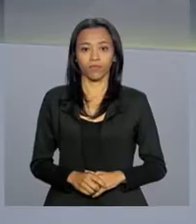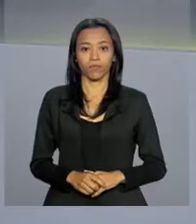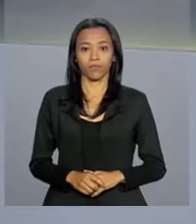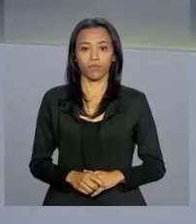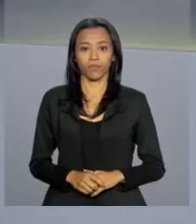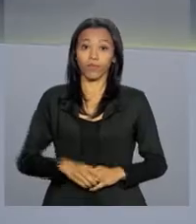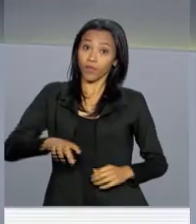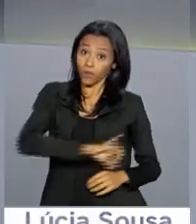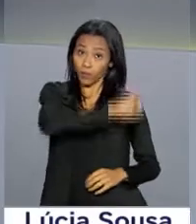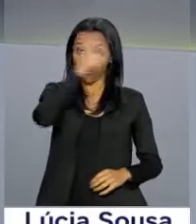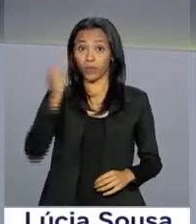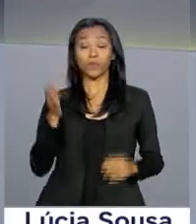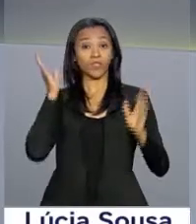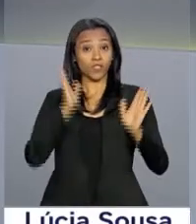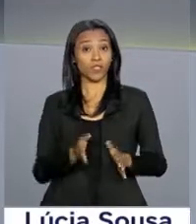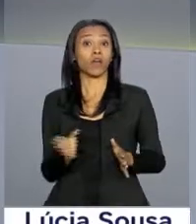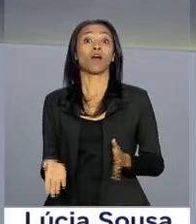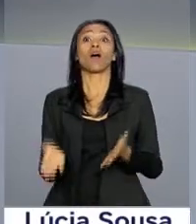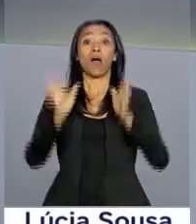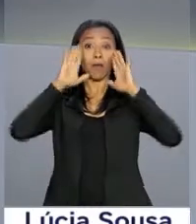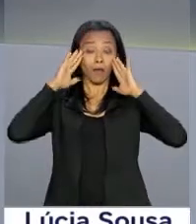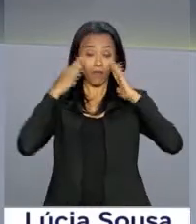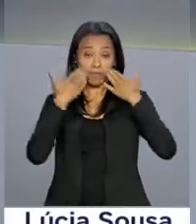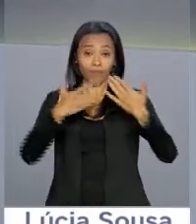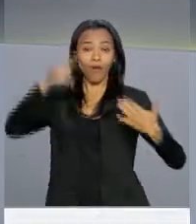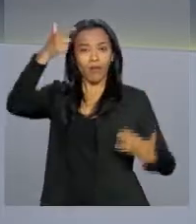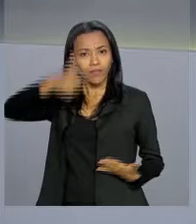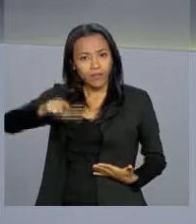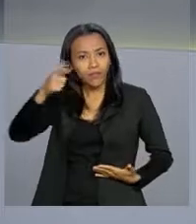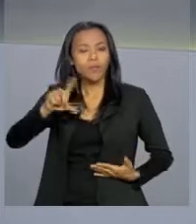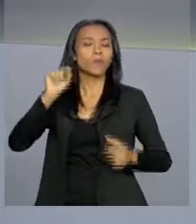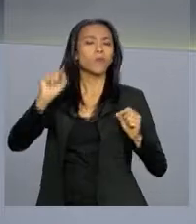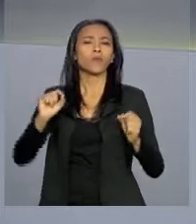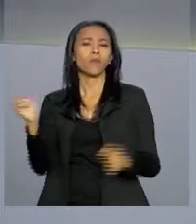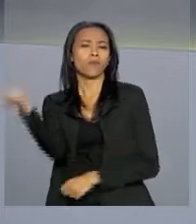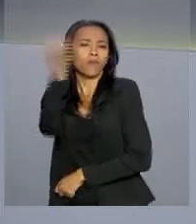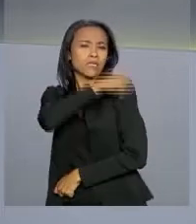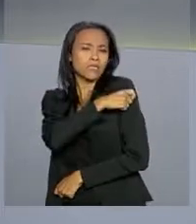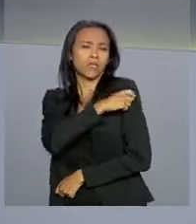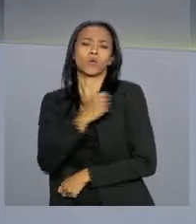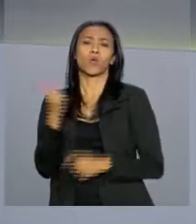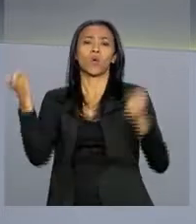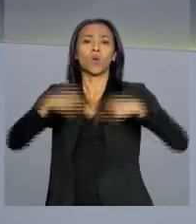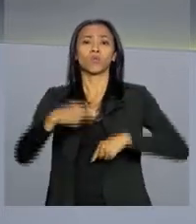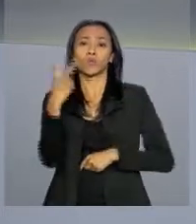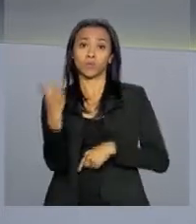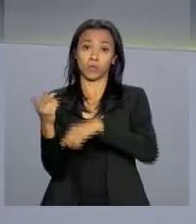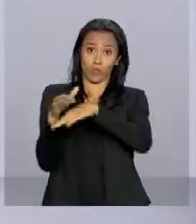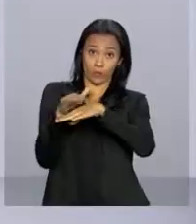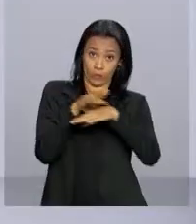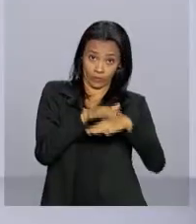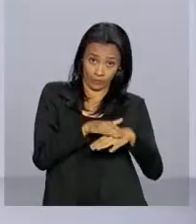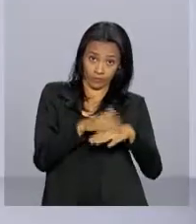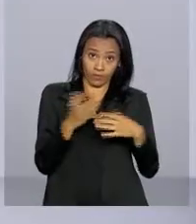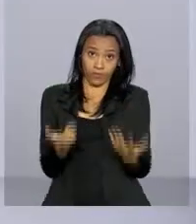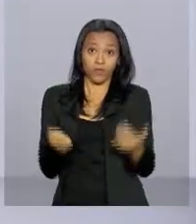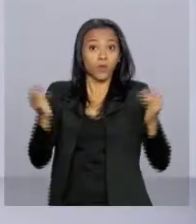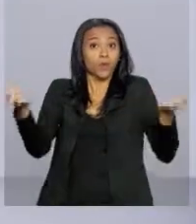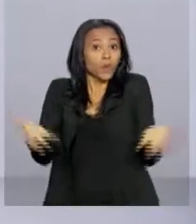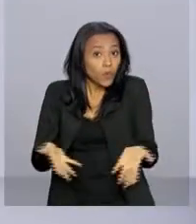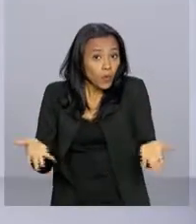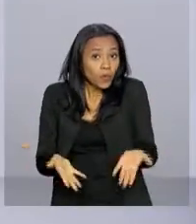Olá, voltamos a falar sobre a campanha nacional de vacinação contra a poliomielite e o sarampo. Hoje,